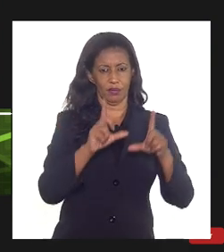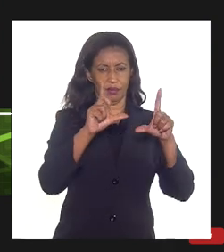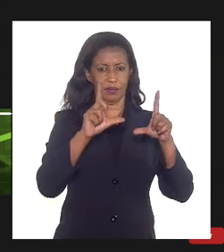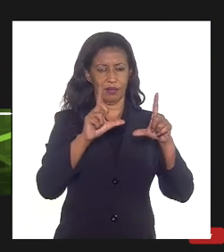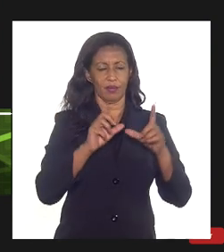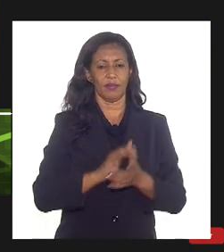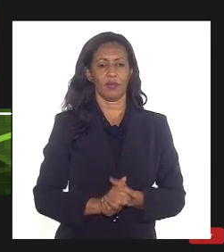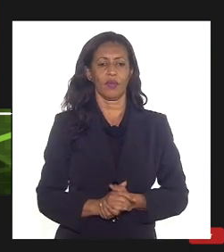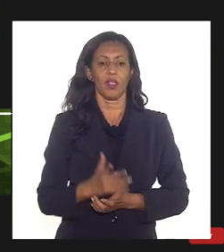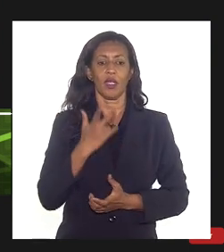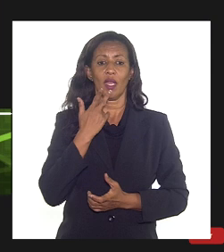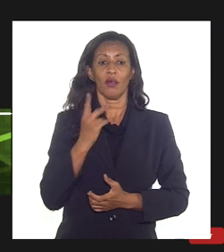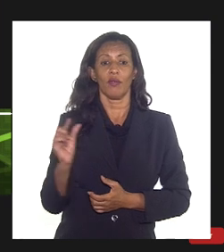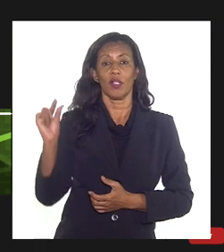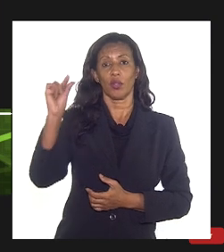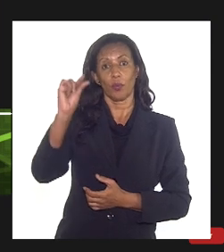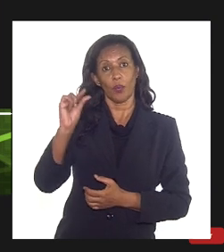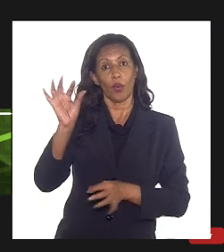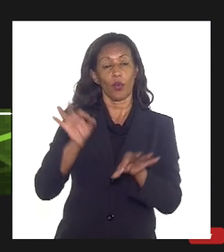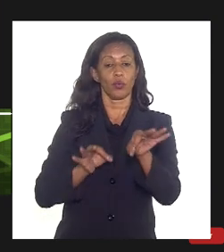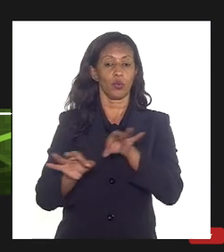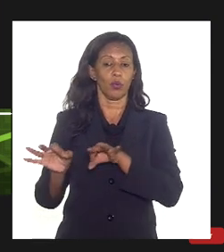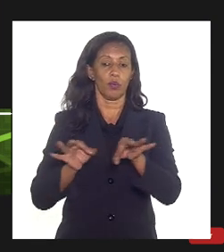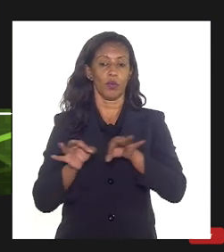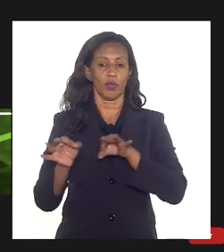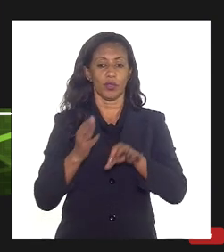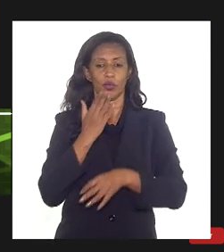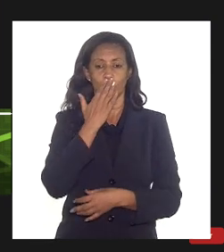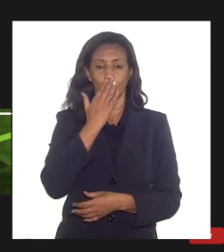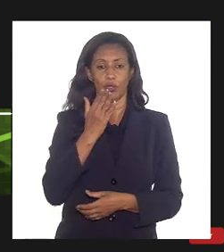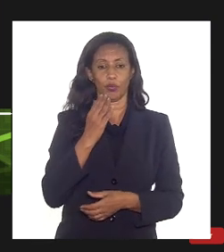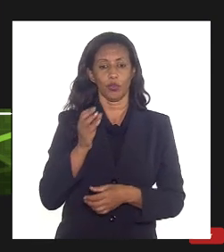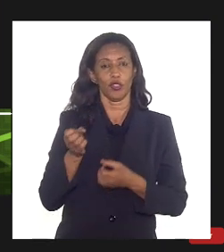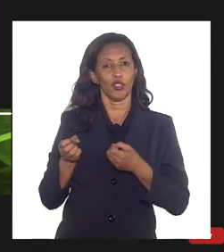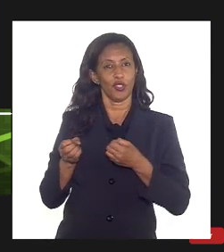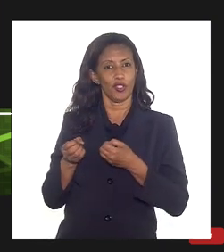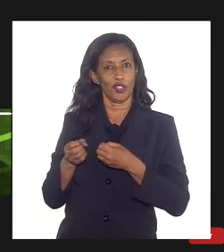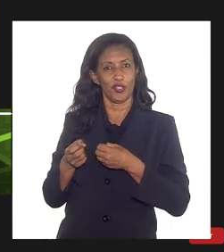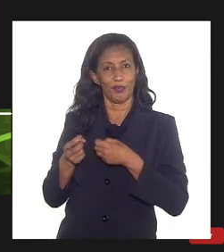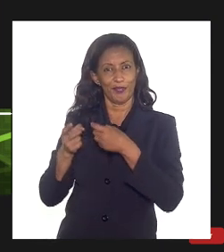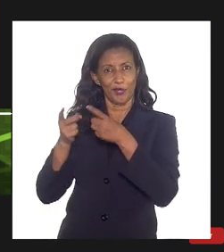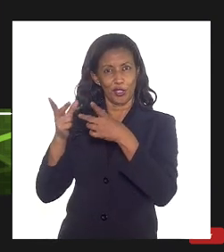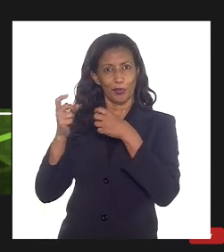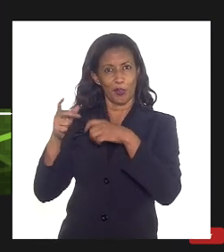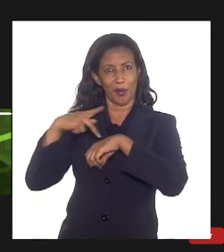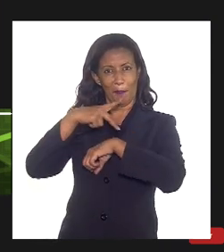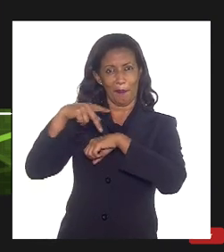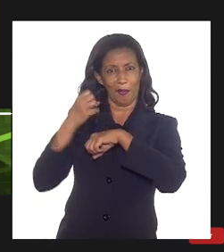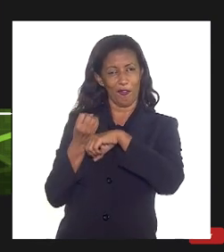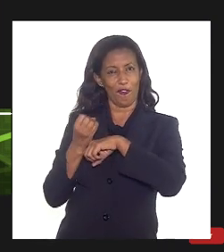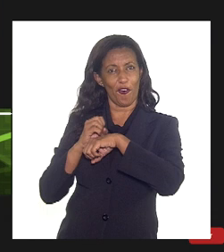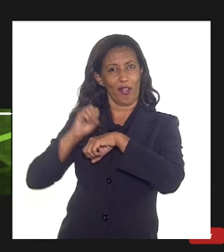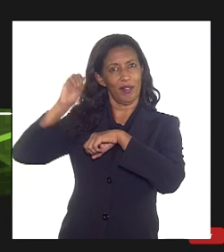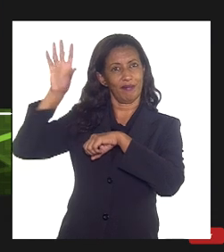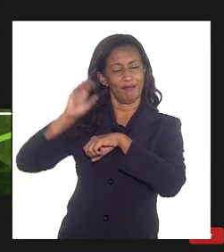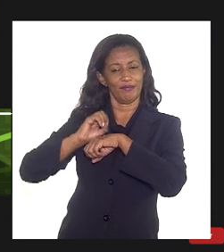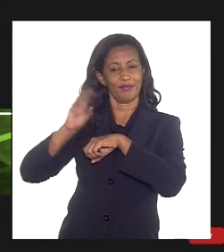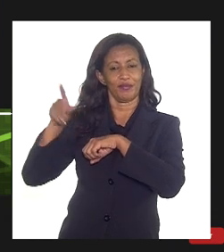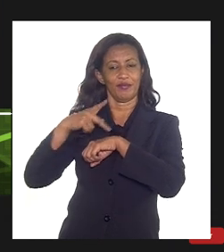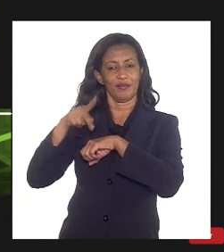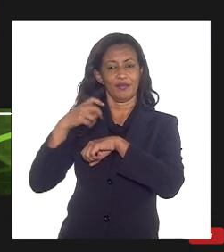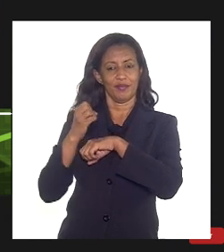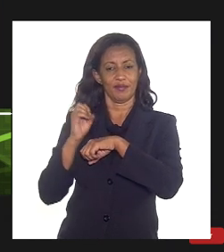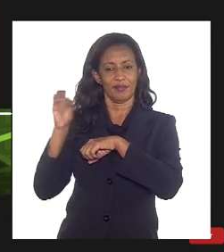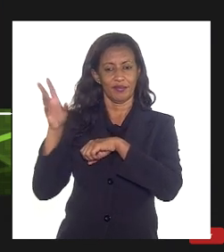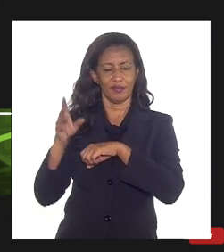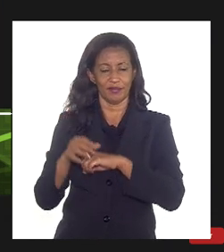e aí fala um pouco de um projeto aí típico aí de exportação né um projeto que eu que faço né alguns projetos eu posso fazer